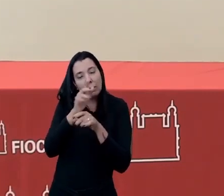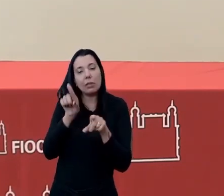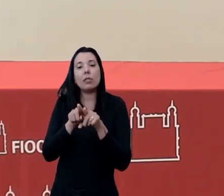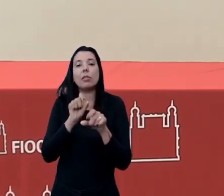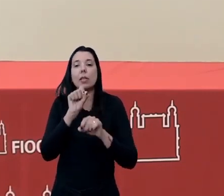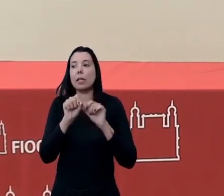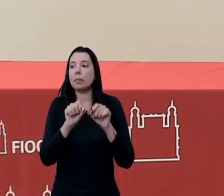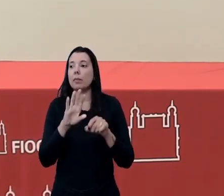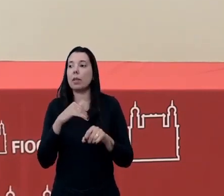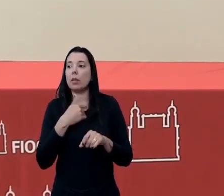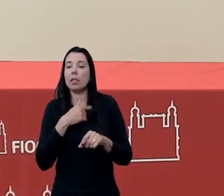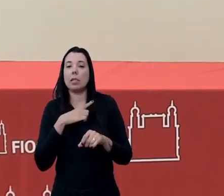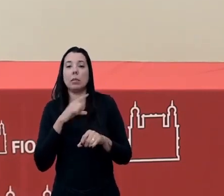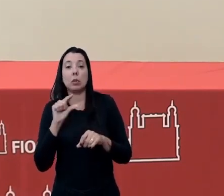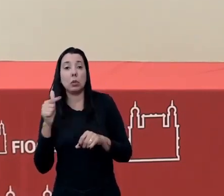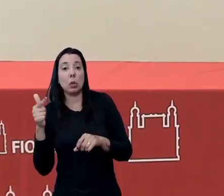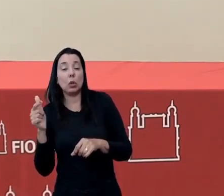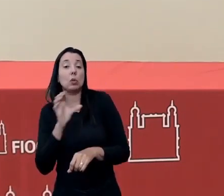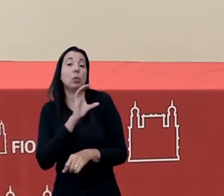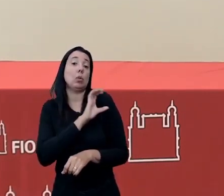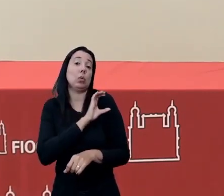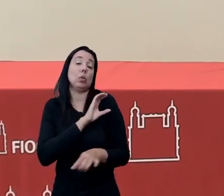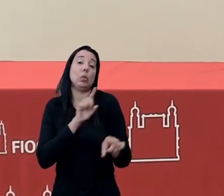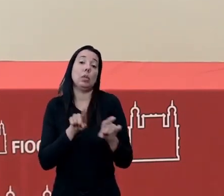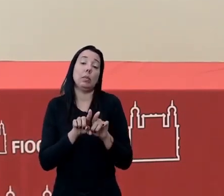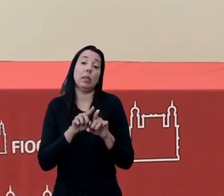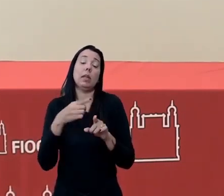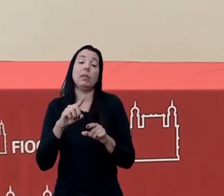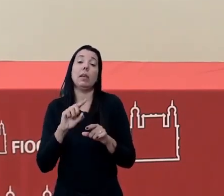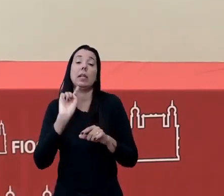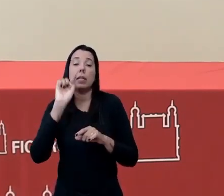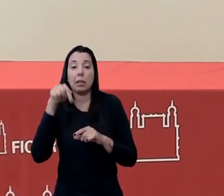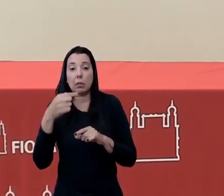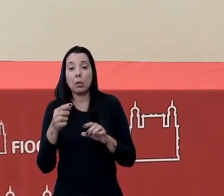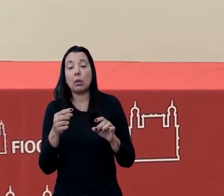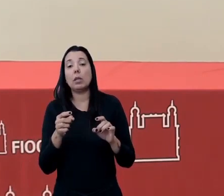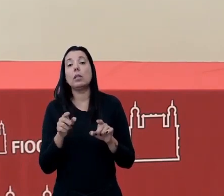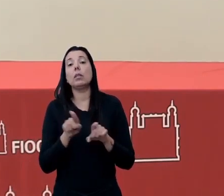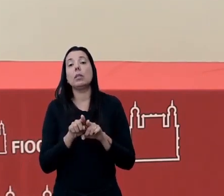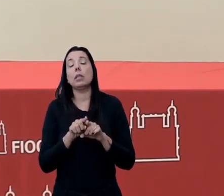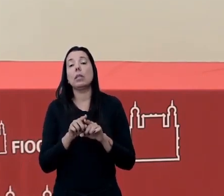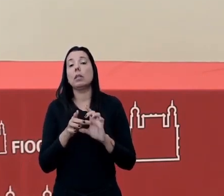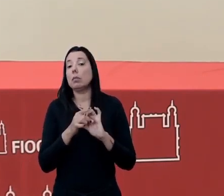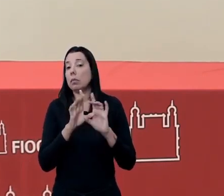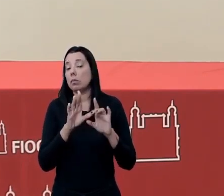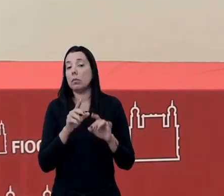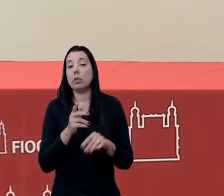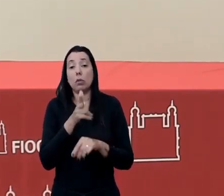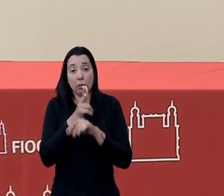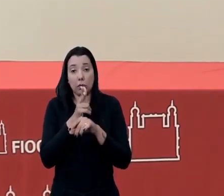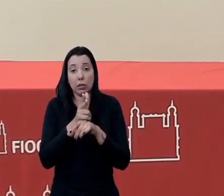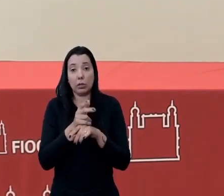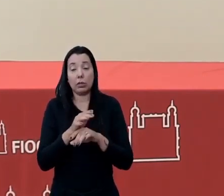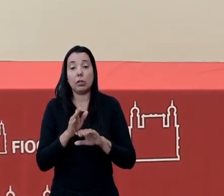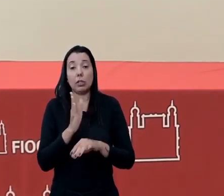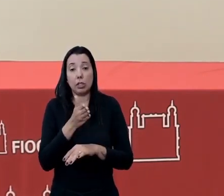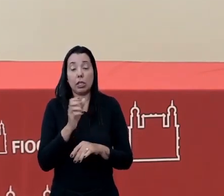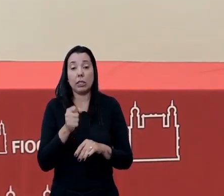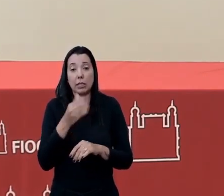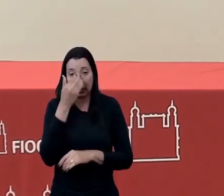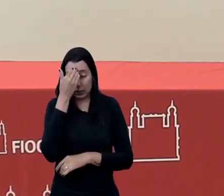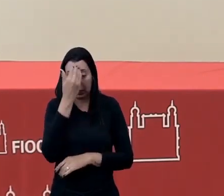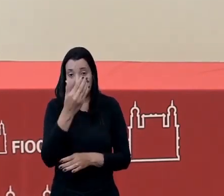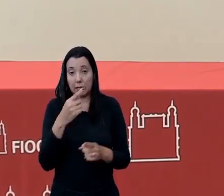nós temos outros tantos coordenadores também, que vão depois disponibilizar os vídeos para a gente, mas assim, já